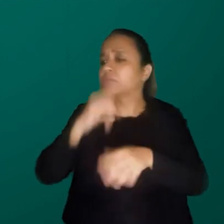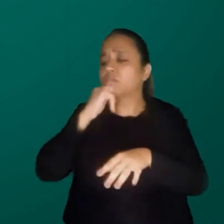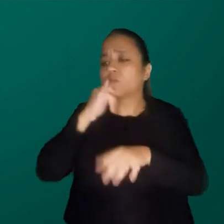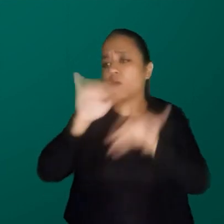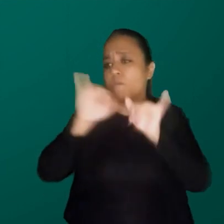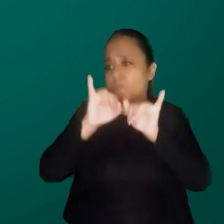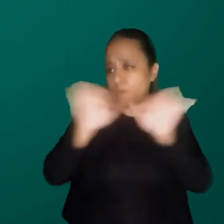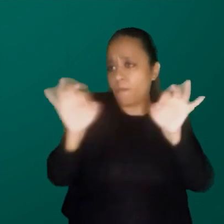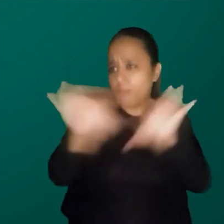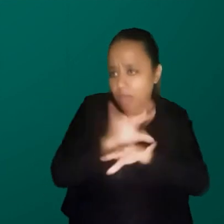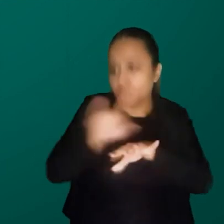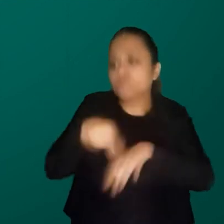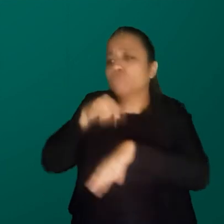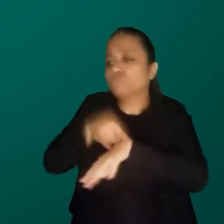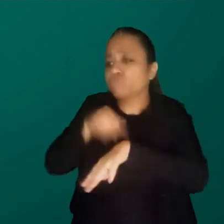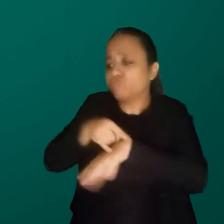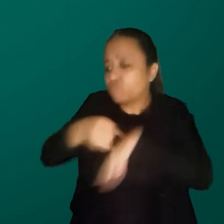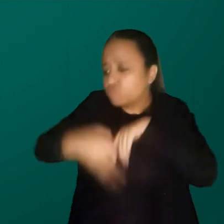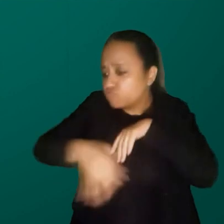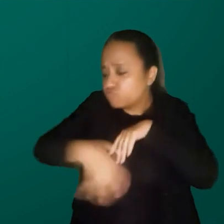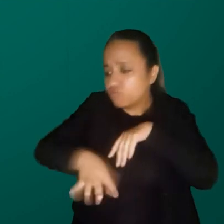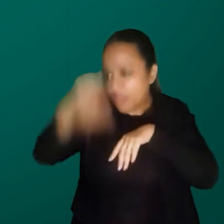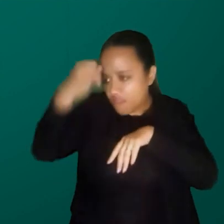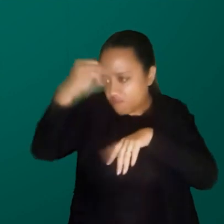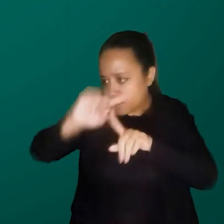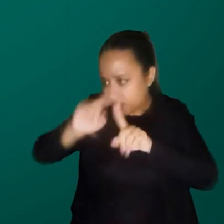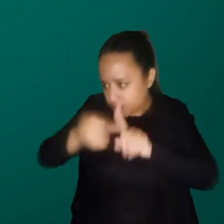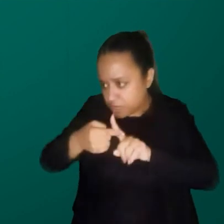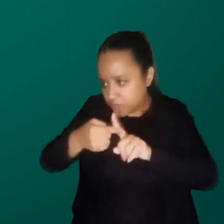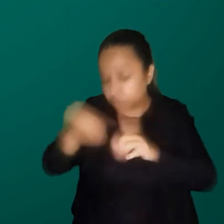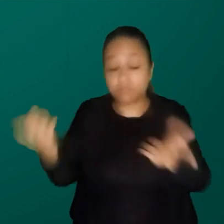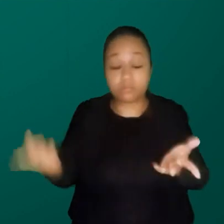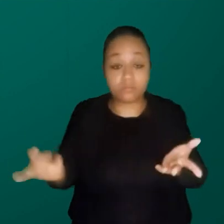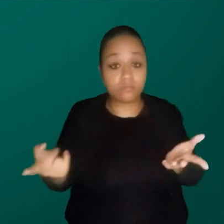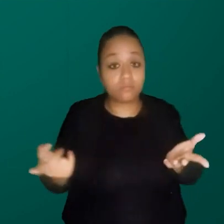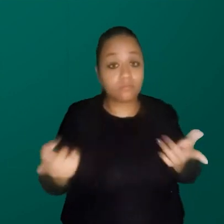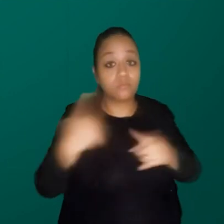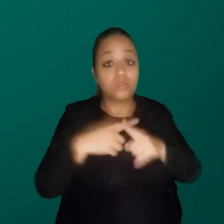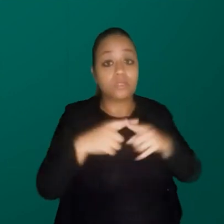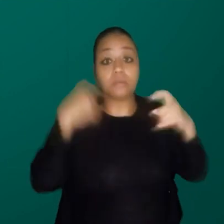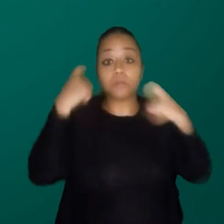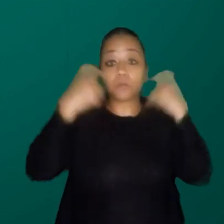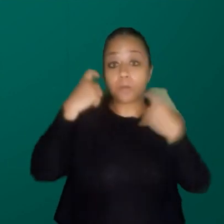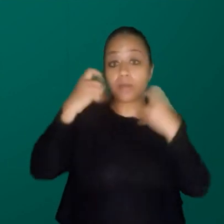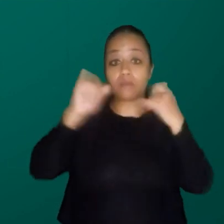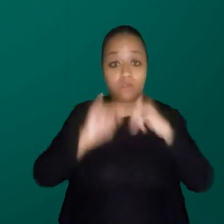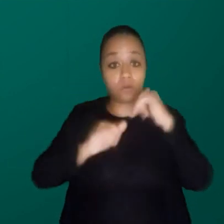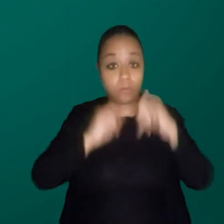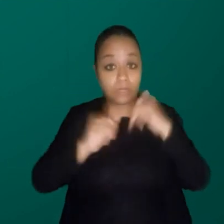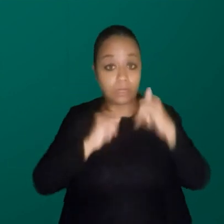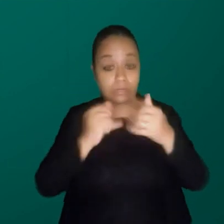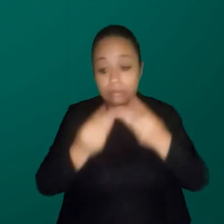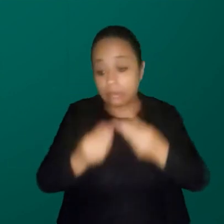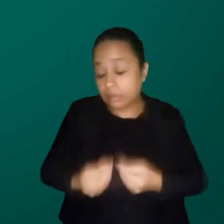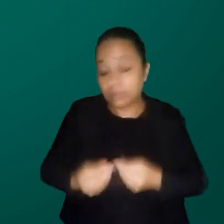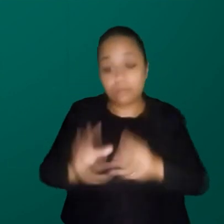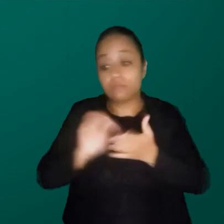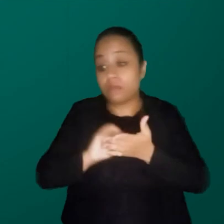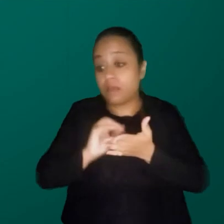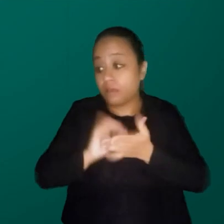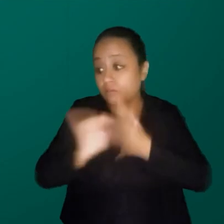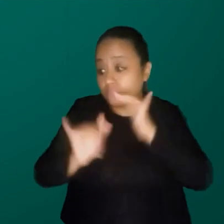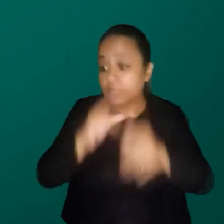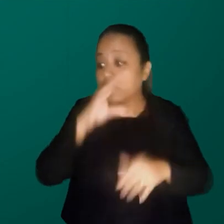fizesse xixi depois do sexo, se não engravidariam. Então, enquanto a gente está preocupado com uma informação super refinada,